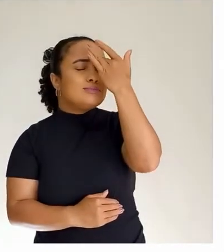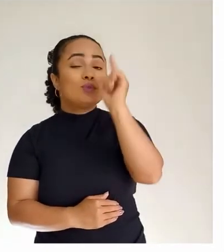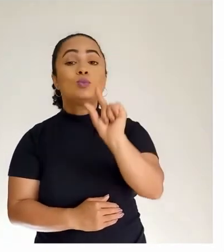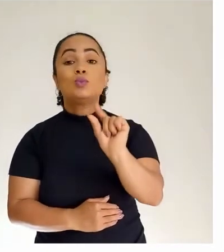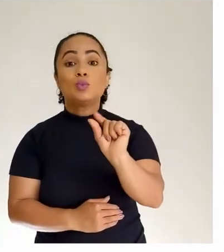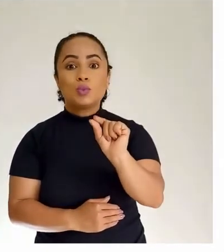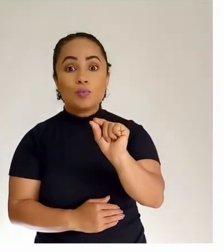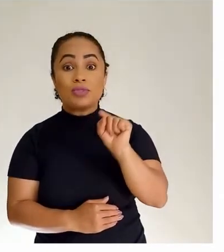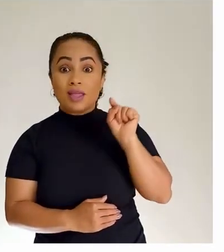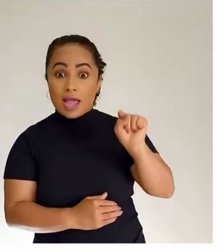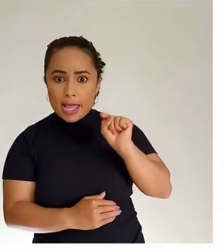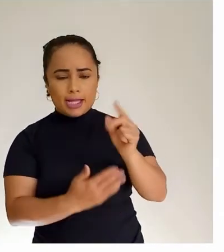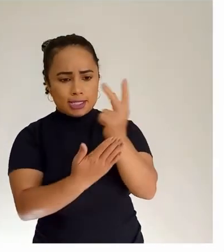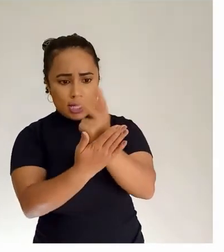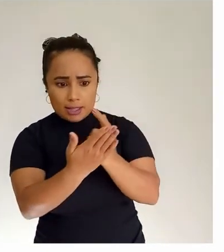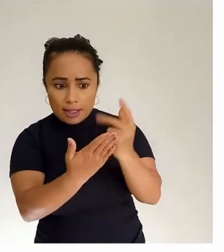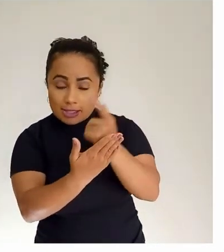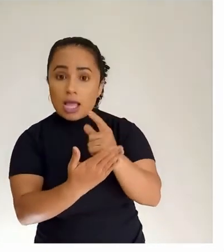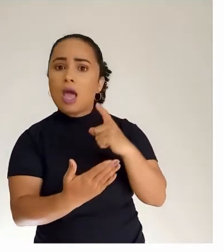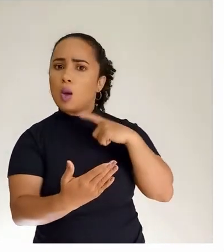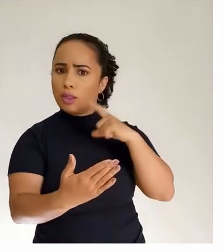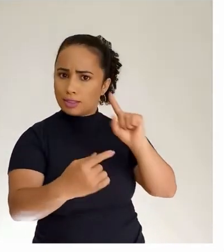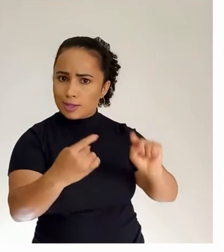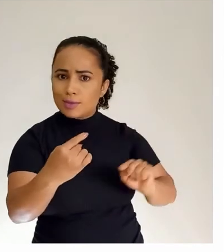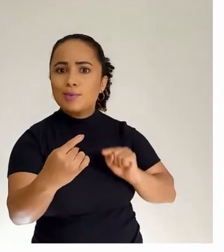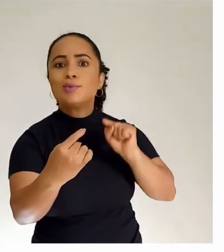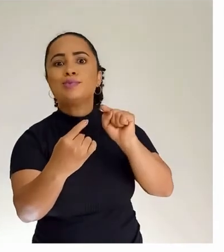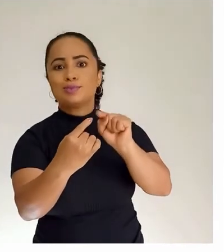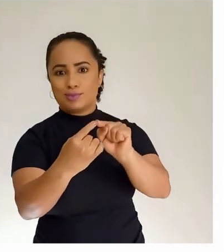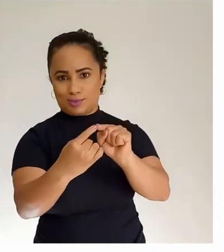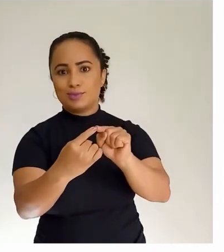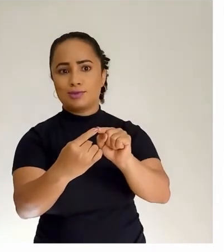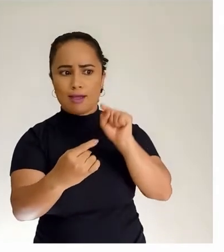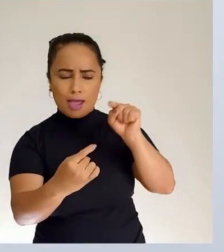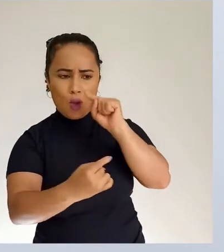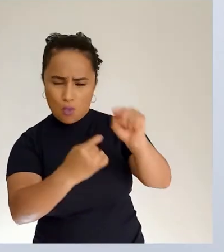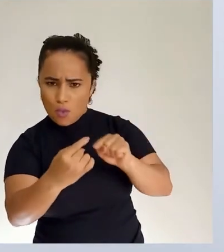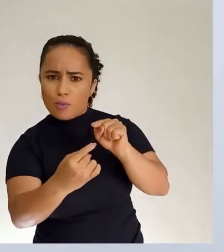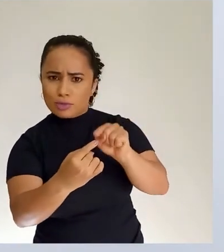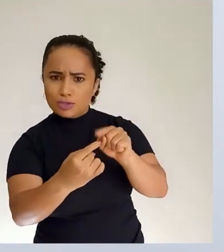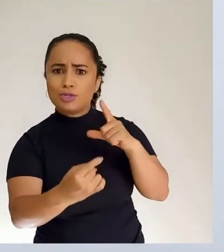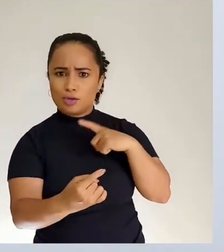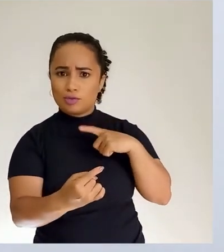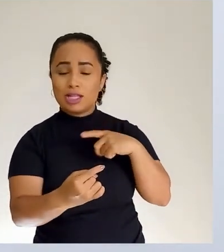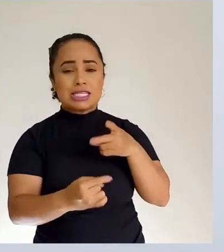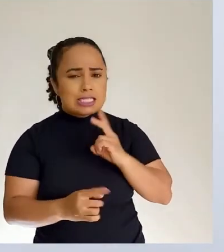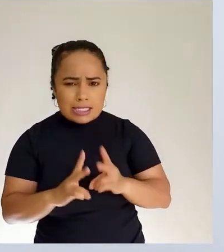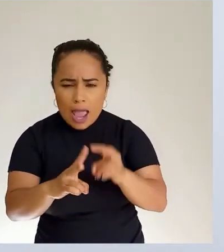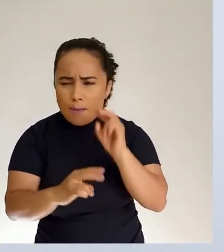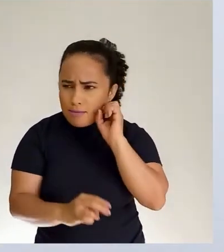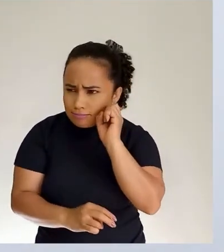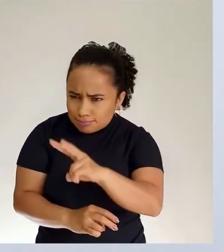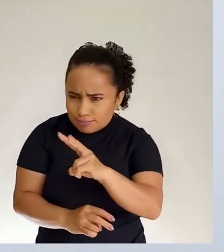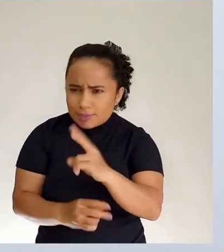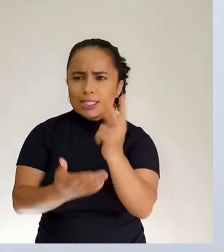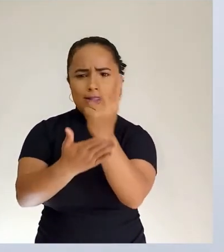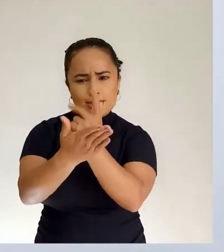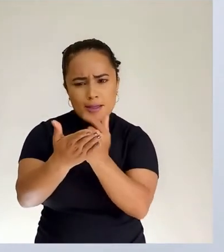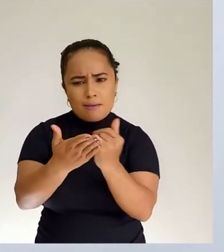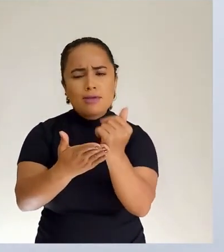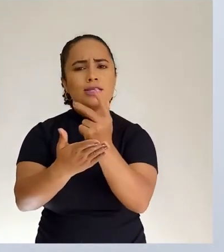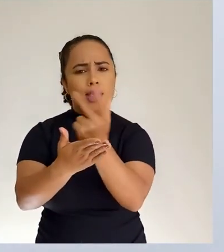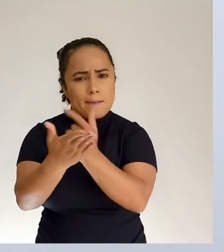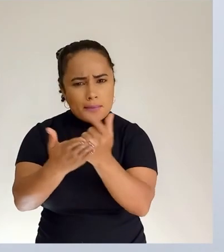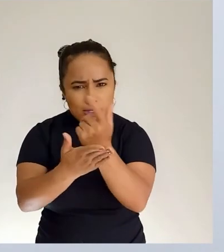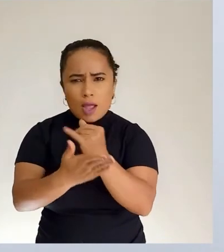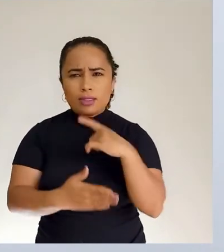aquela imagem, essa imagem do texto, não está aqui à toa. Então, toda vez que nós olharmos, bater o olho, tem uma imagem, nós